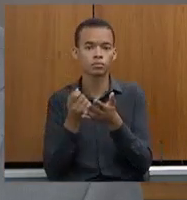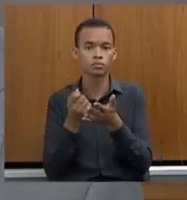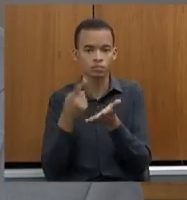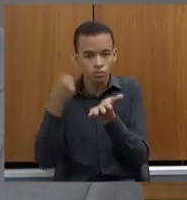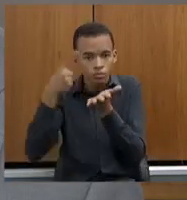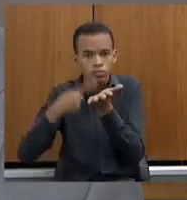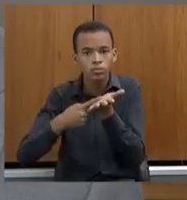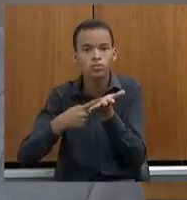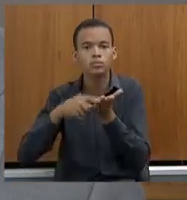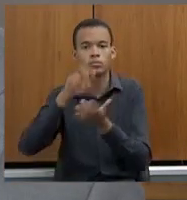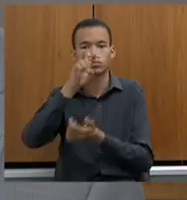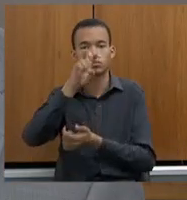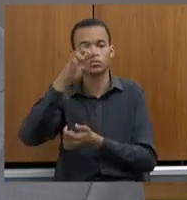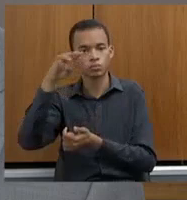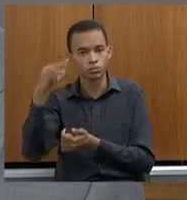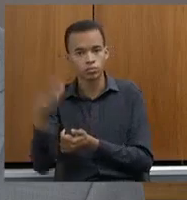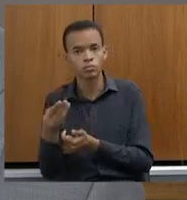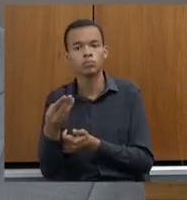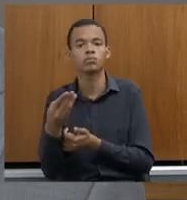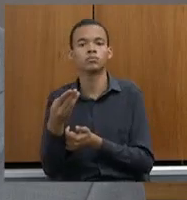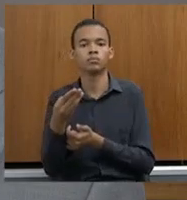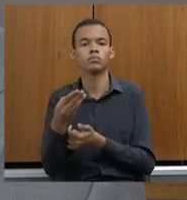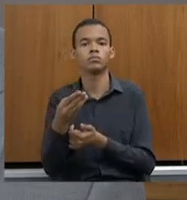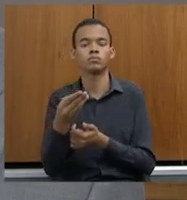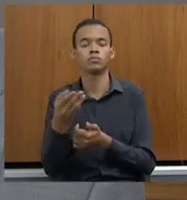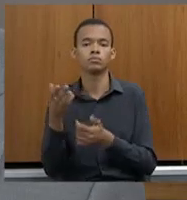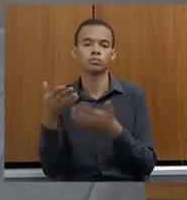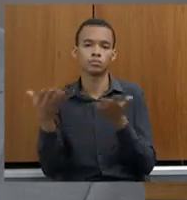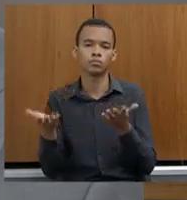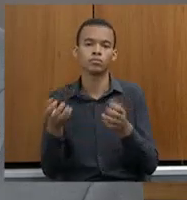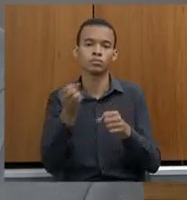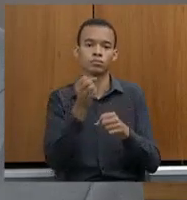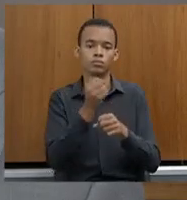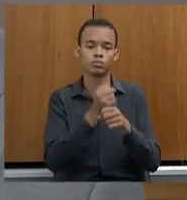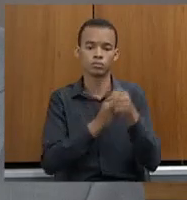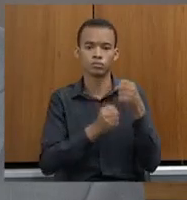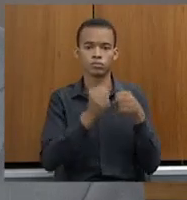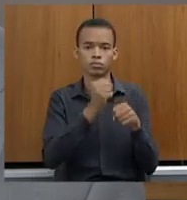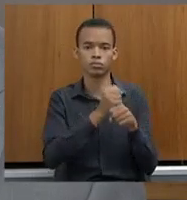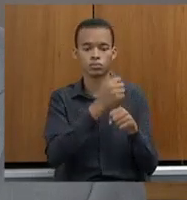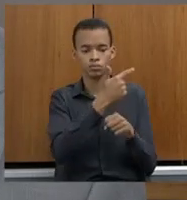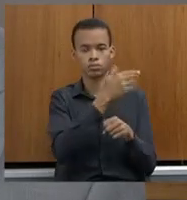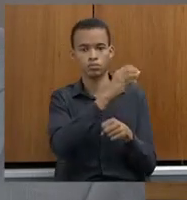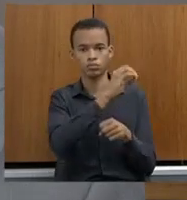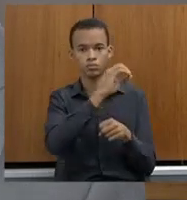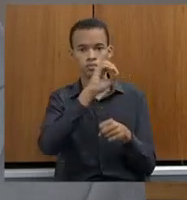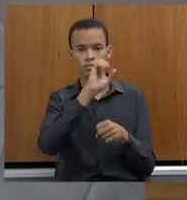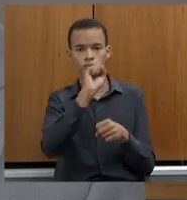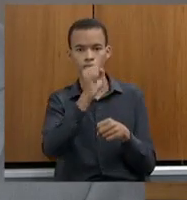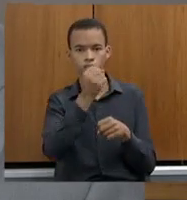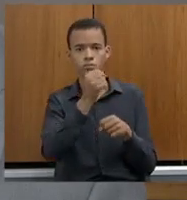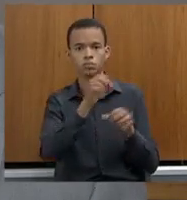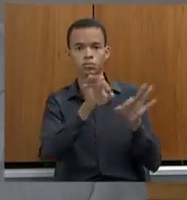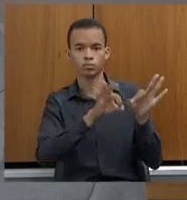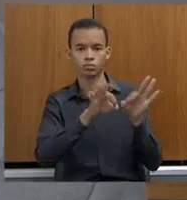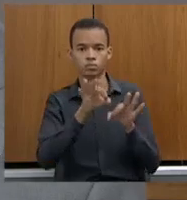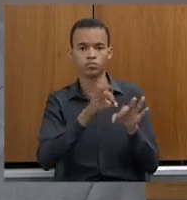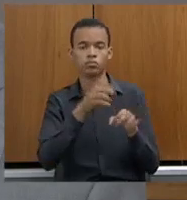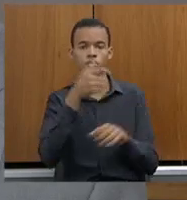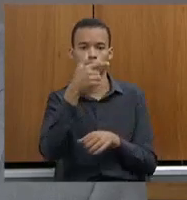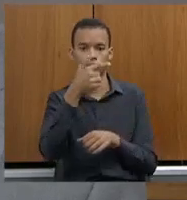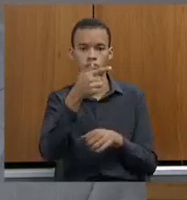e em 2008, então o que nós fizemos? Pegamos em 2008, atualizamos, envolvemos uma série de colegas policiais, trabalho enorme,